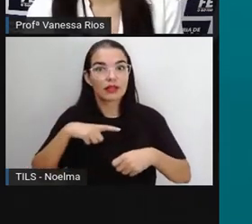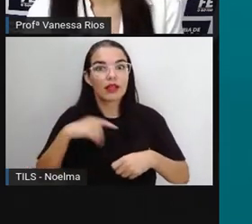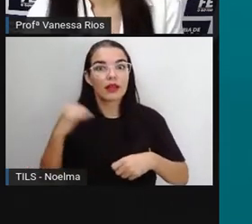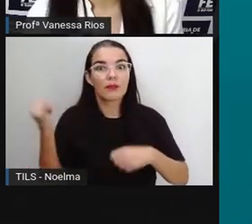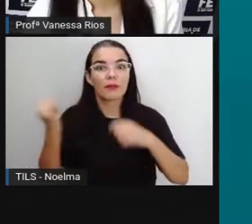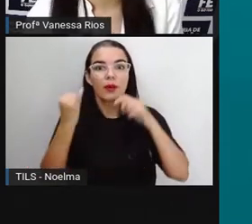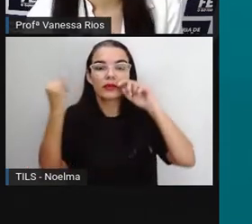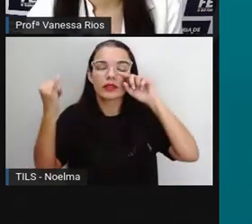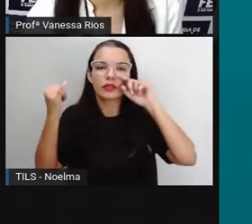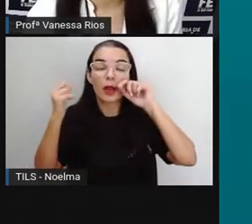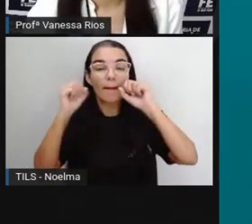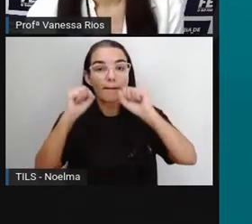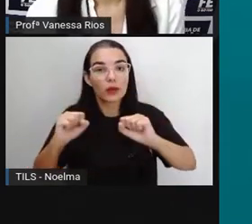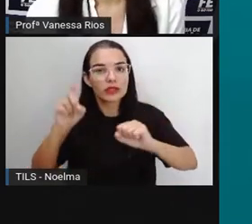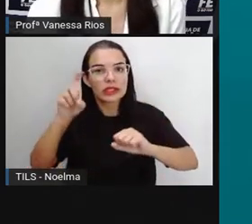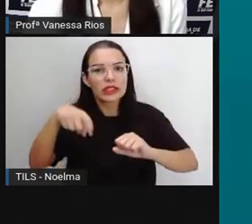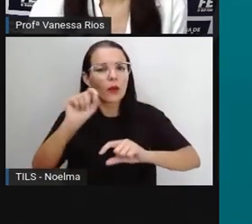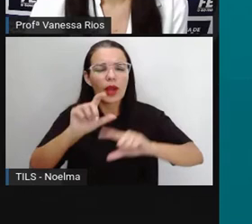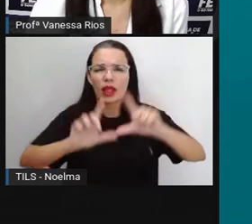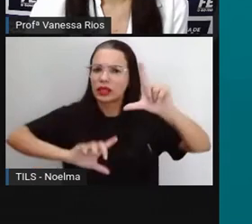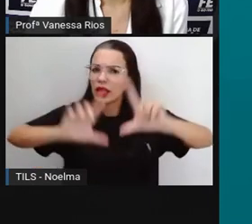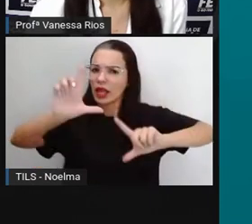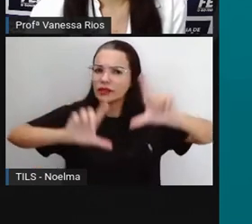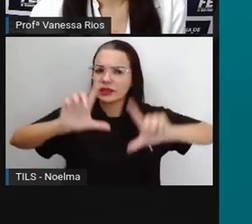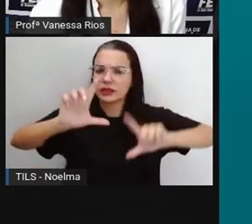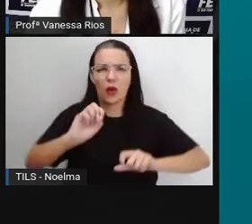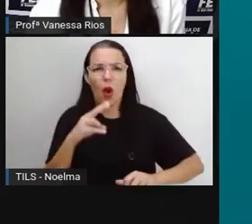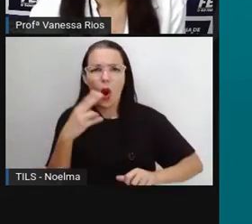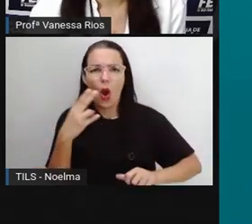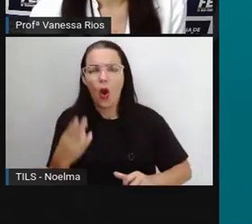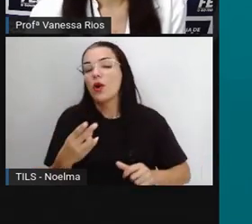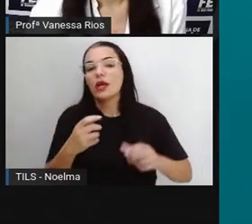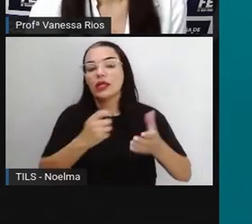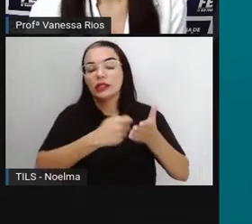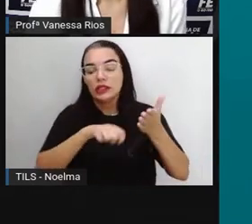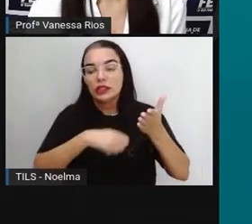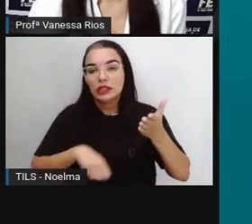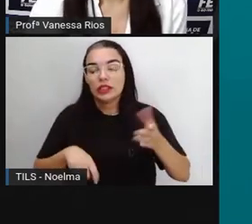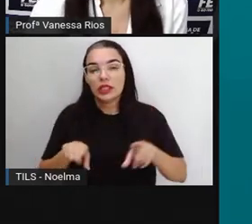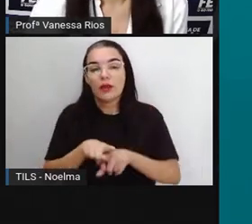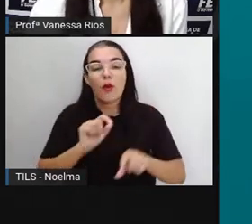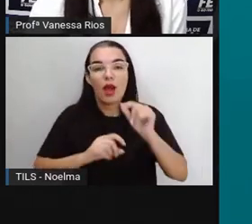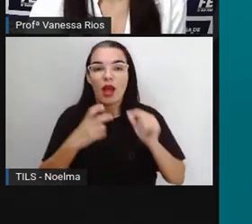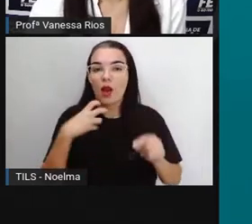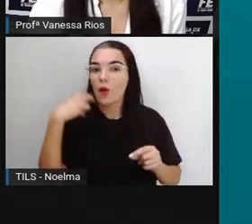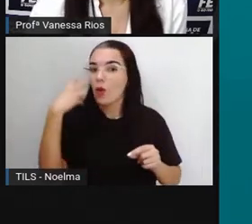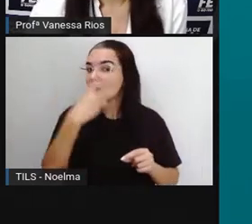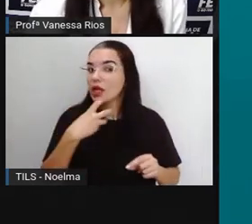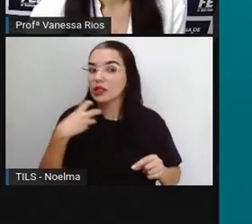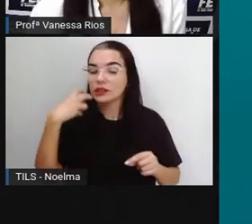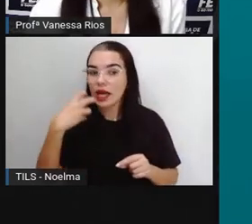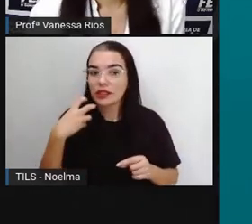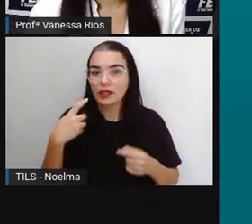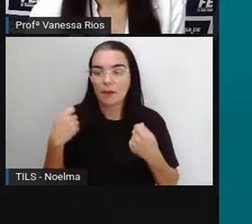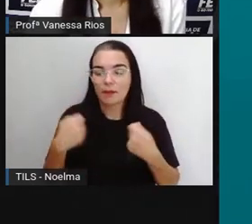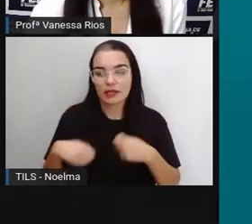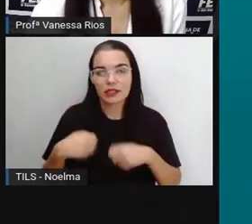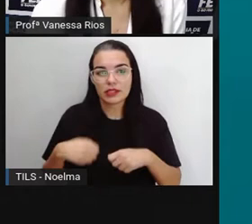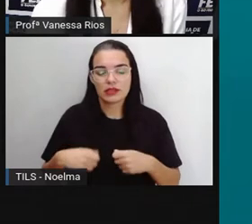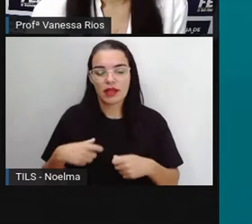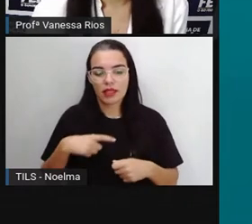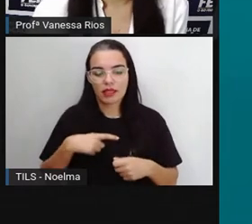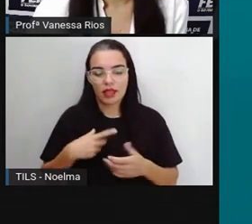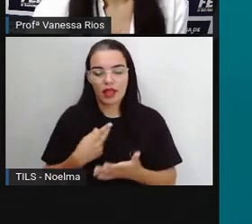num programa específico, onde a oralidade vai prevalecer, a estrutura, escrita, ela precisa